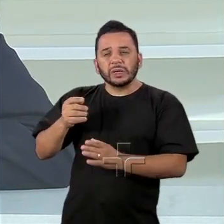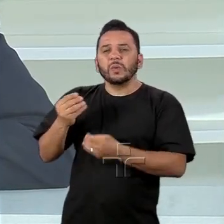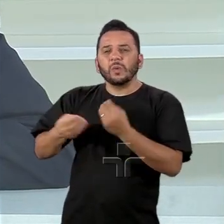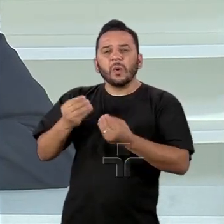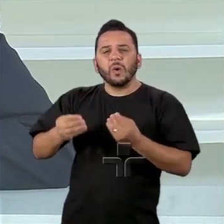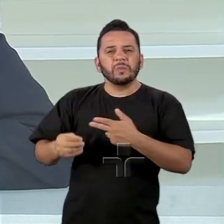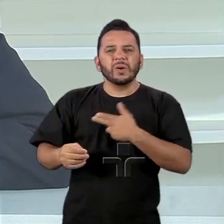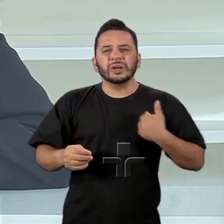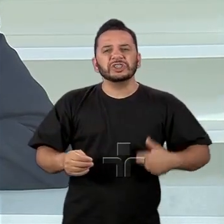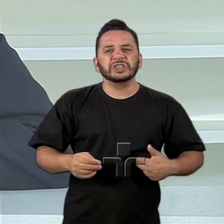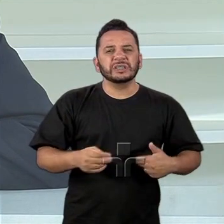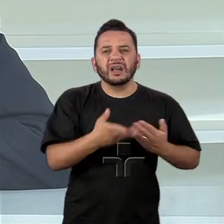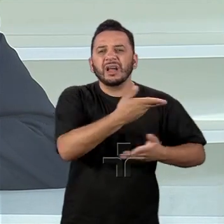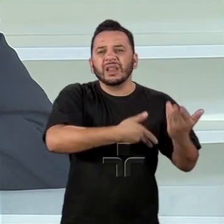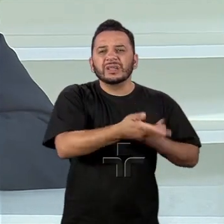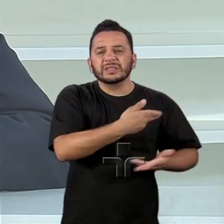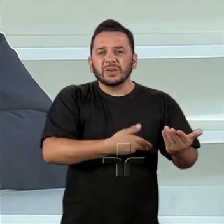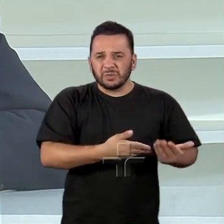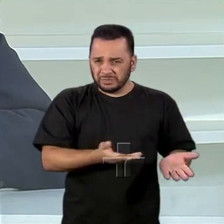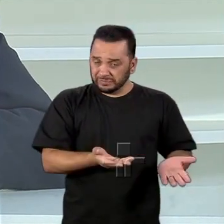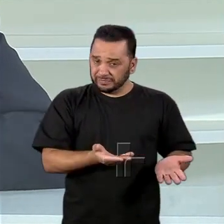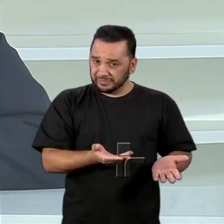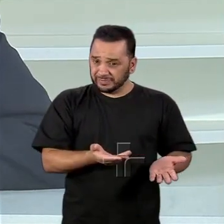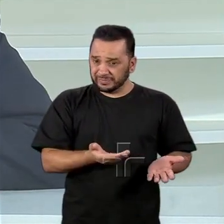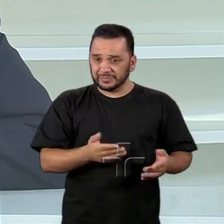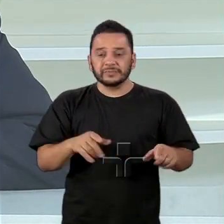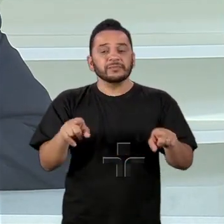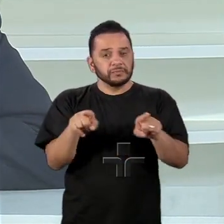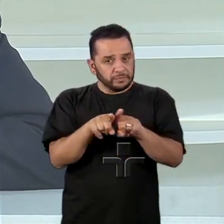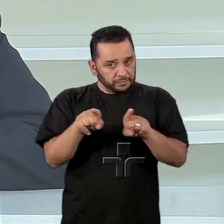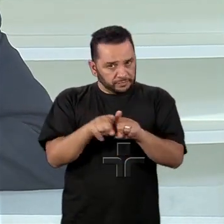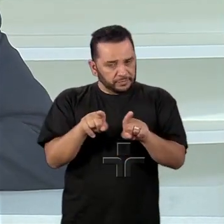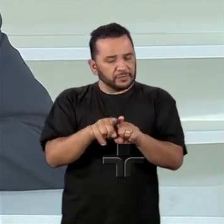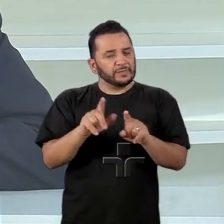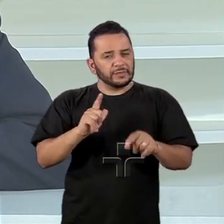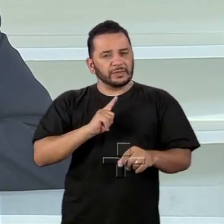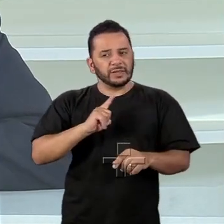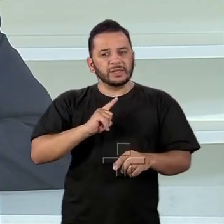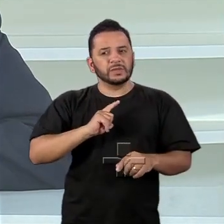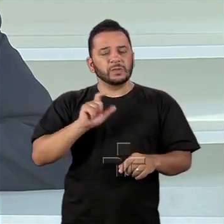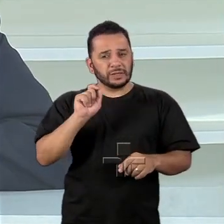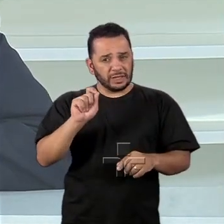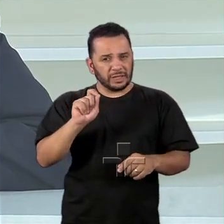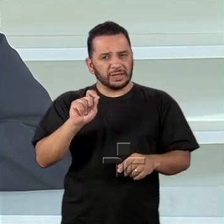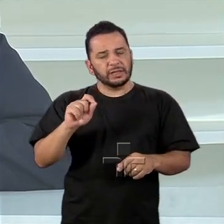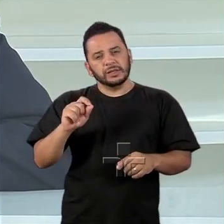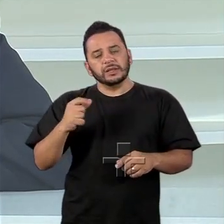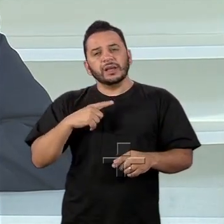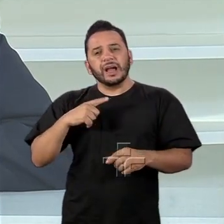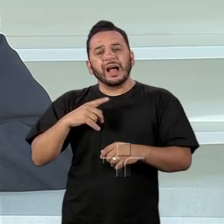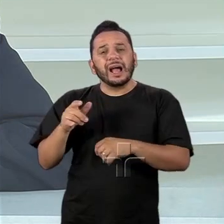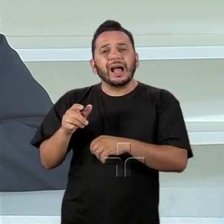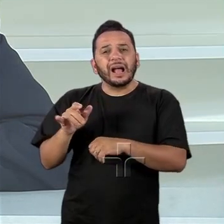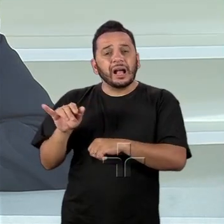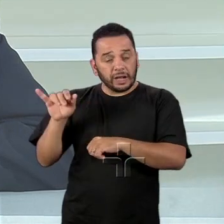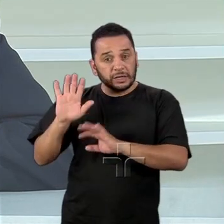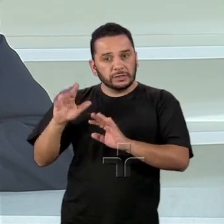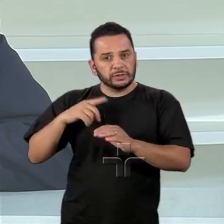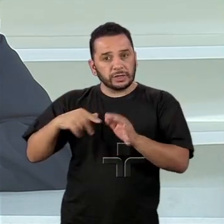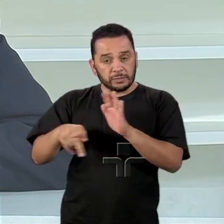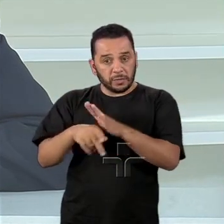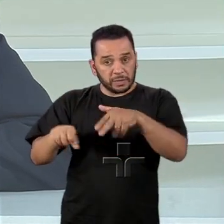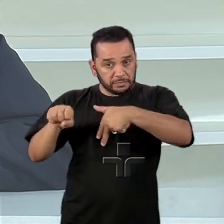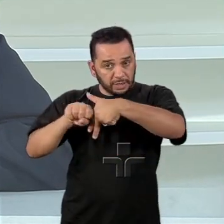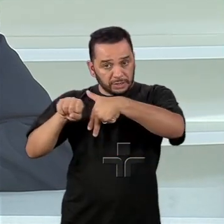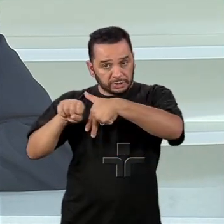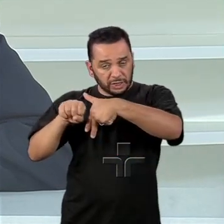China. e talvez a mais controvertida é a mudança da capital, da Embaixada